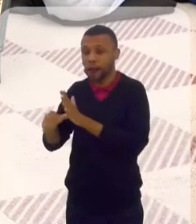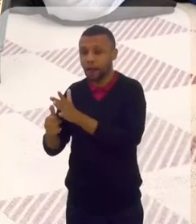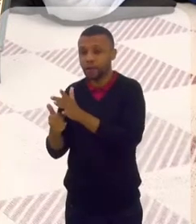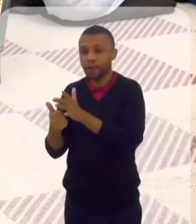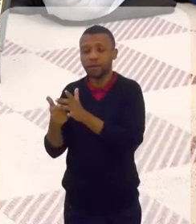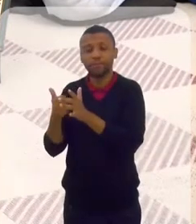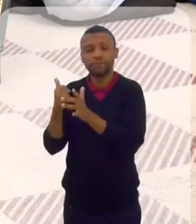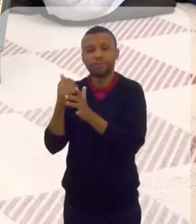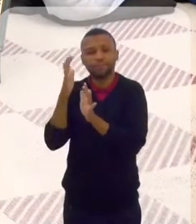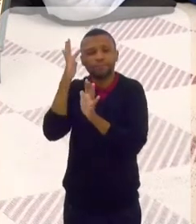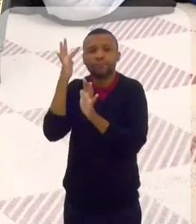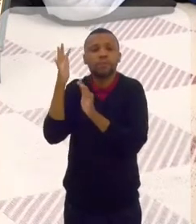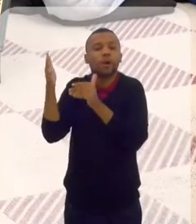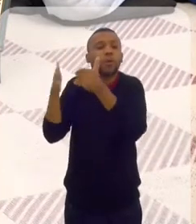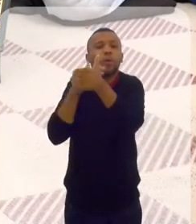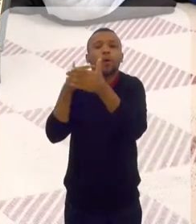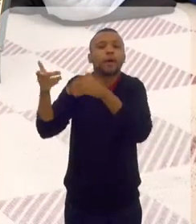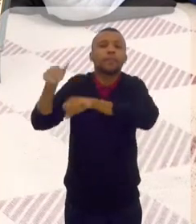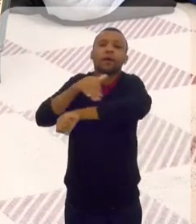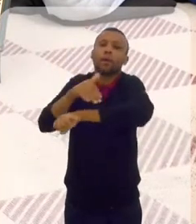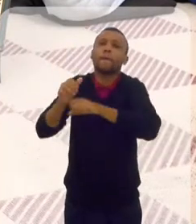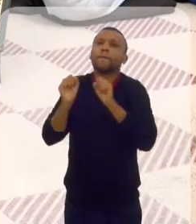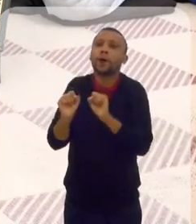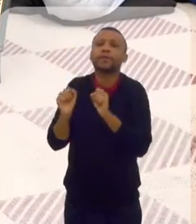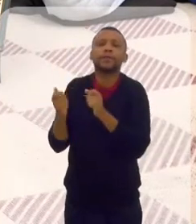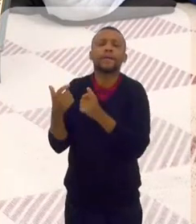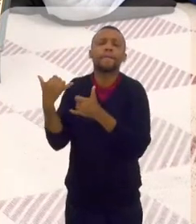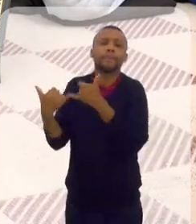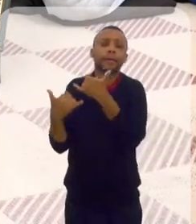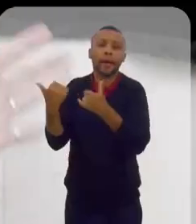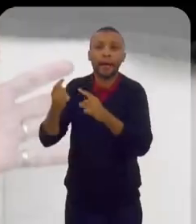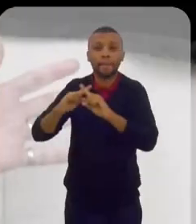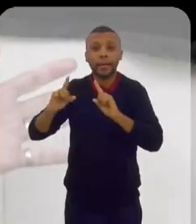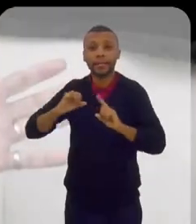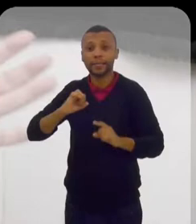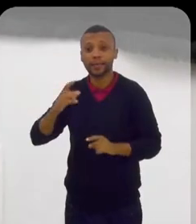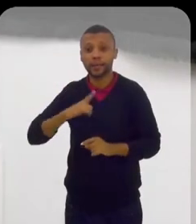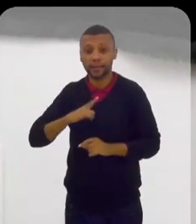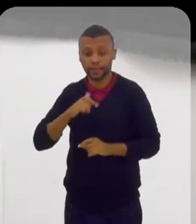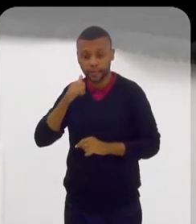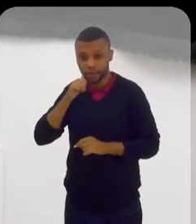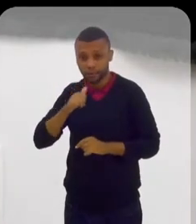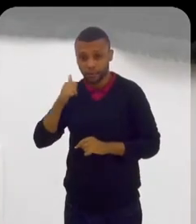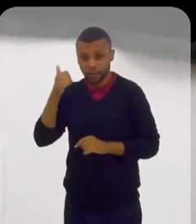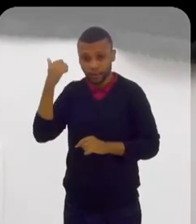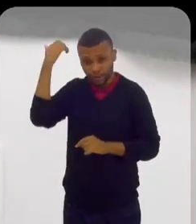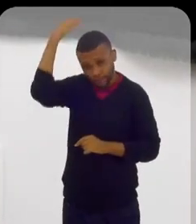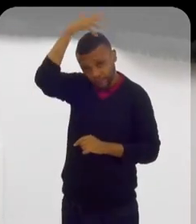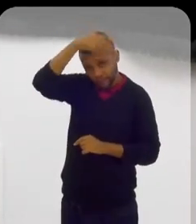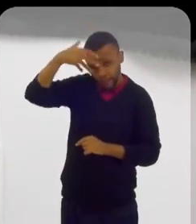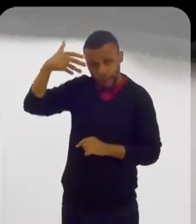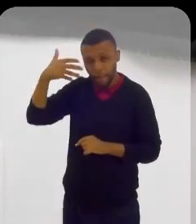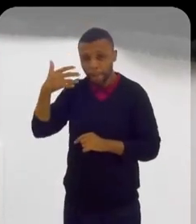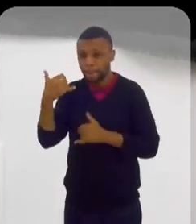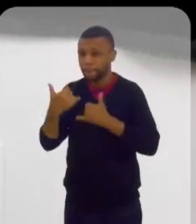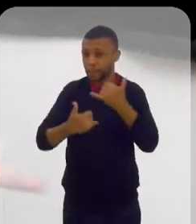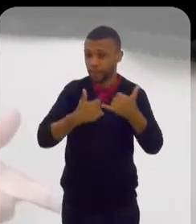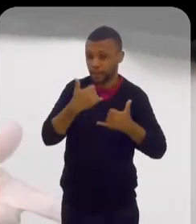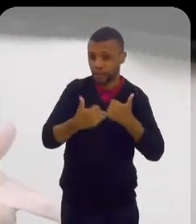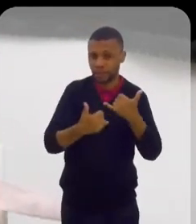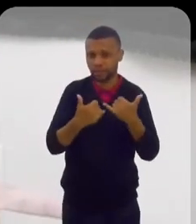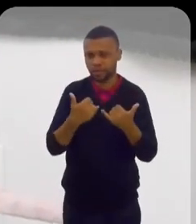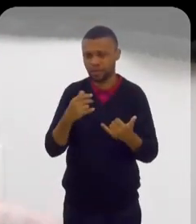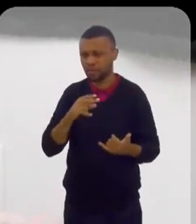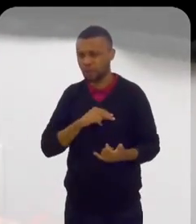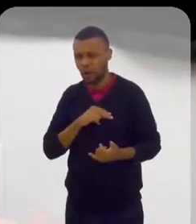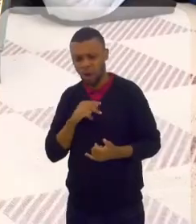Em condições normais, qualquer um pode brincar isso na rua. Mas, se eu tivesse com a esposa de véu e eu brincasse isso com meus filhos brincando de arma, eles